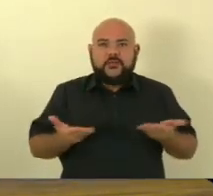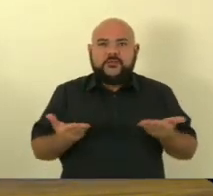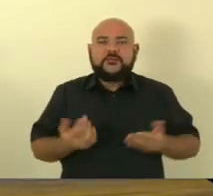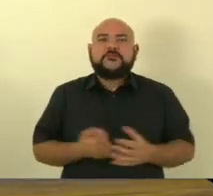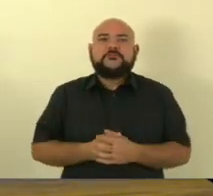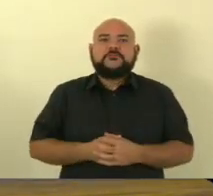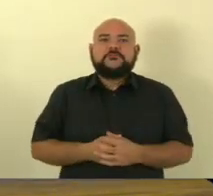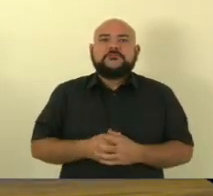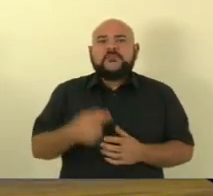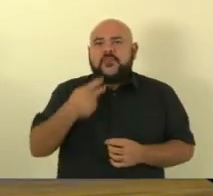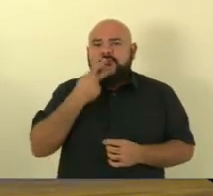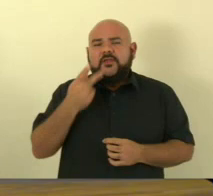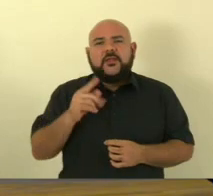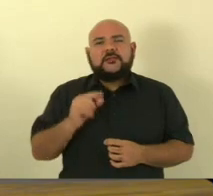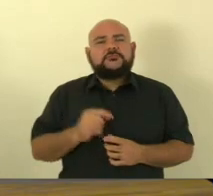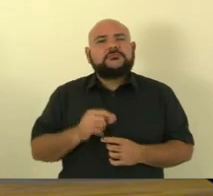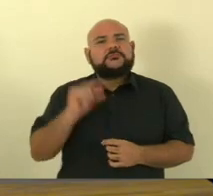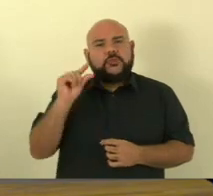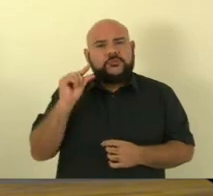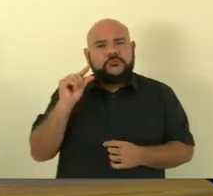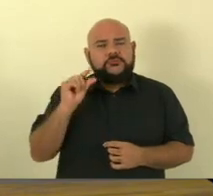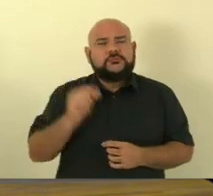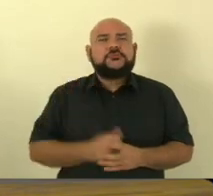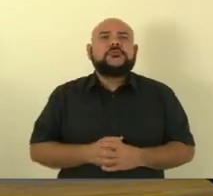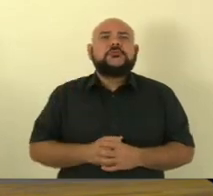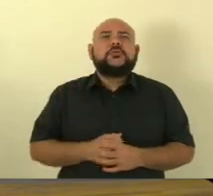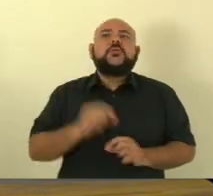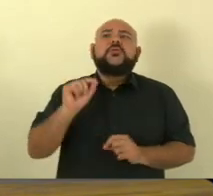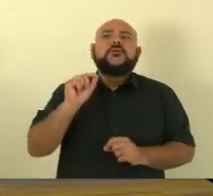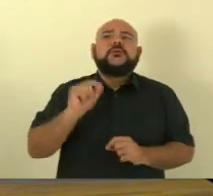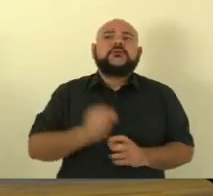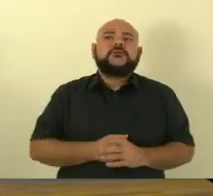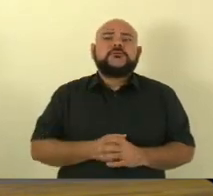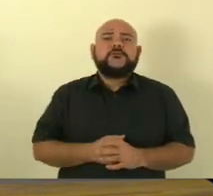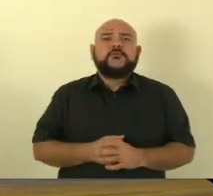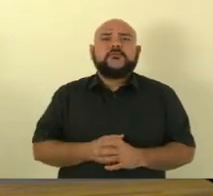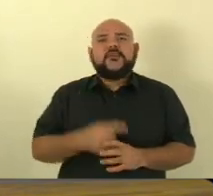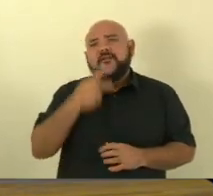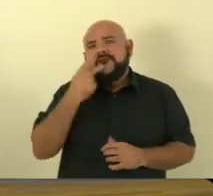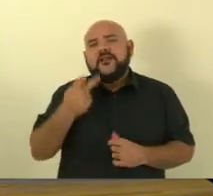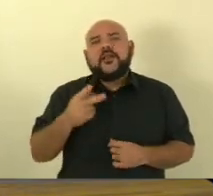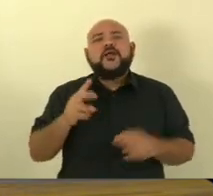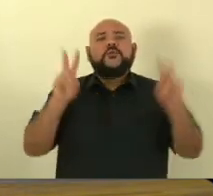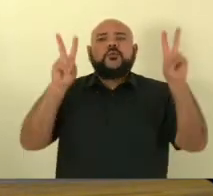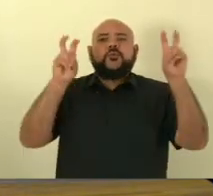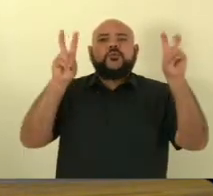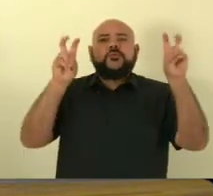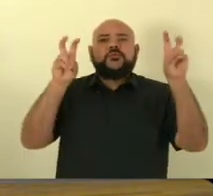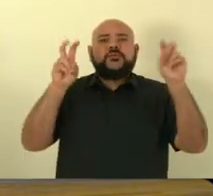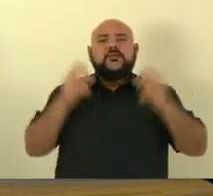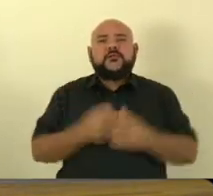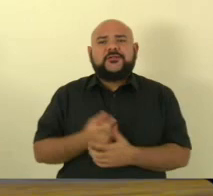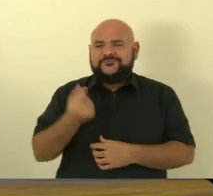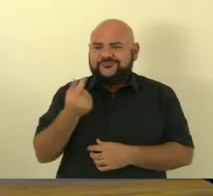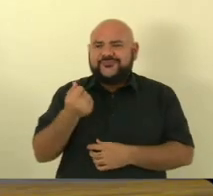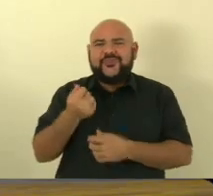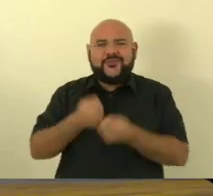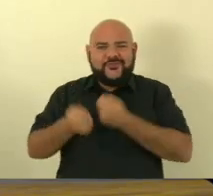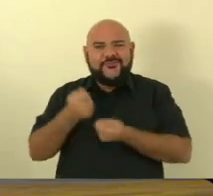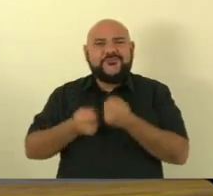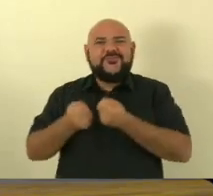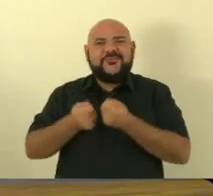de falar um pouco sobre a economia do país. deputado Capitão Assunção.